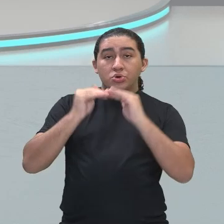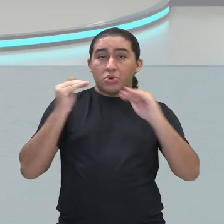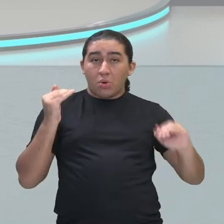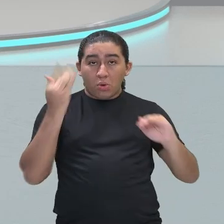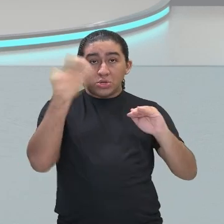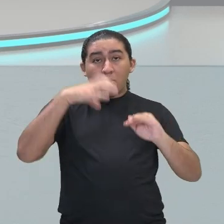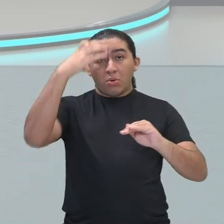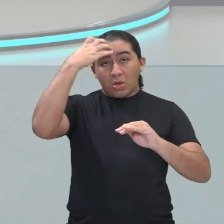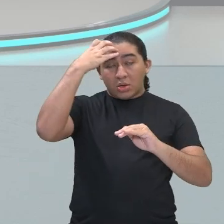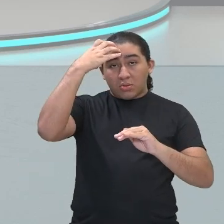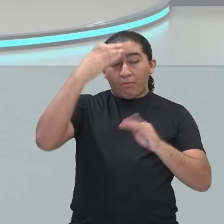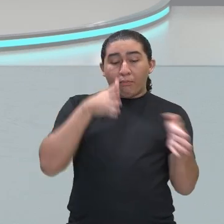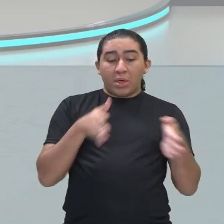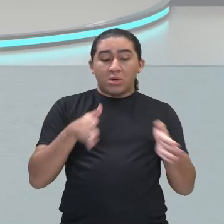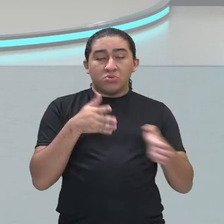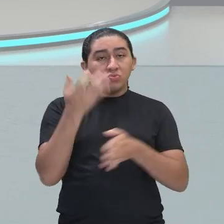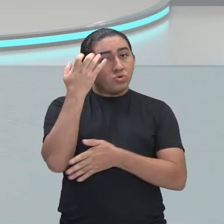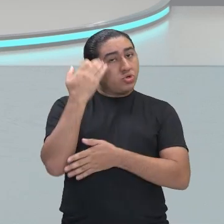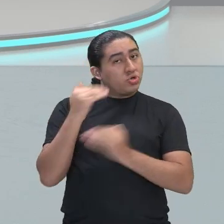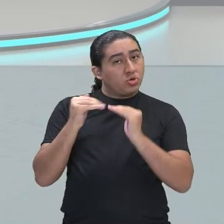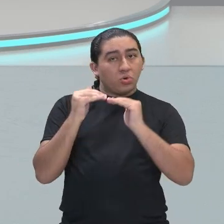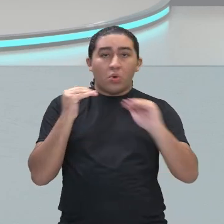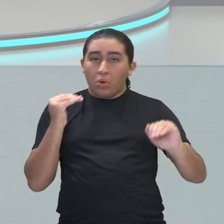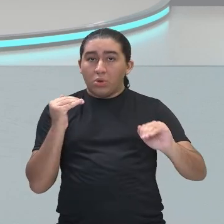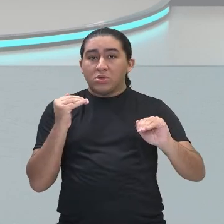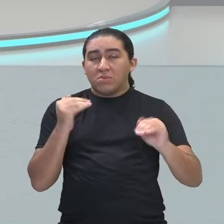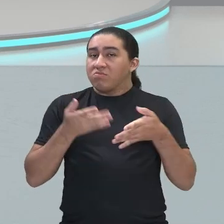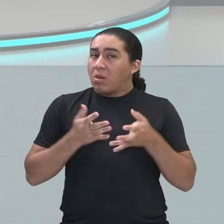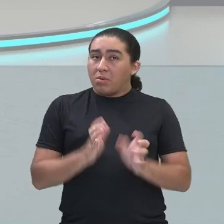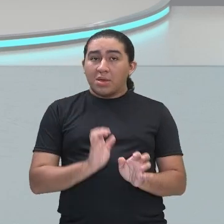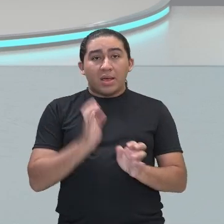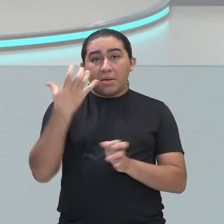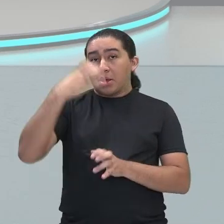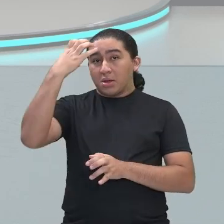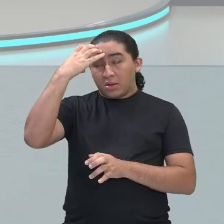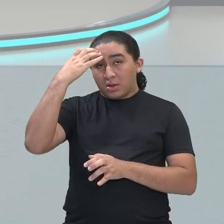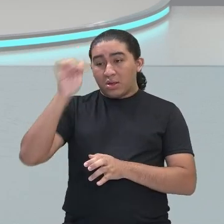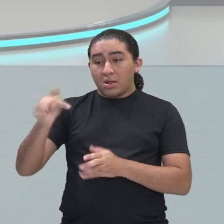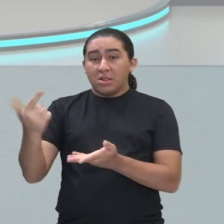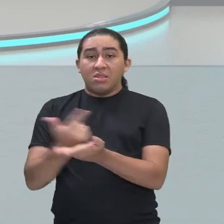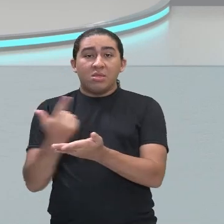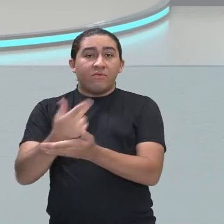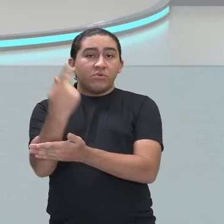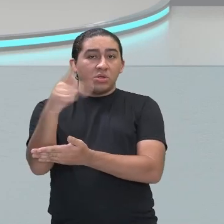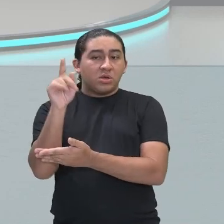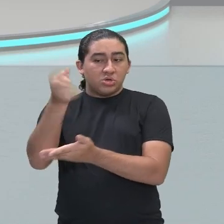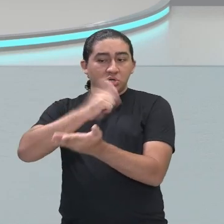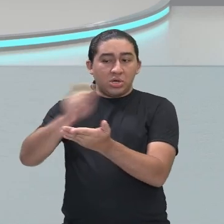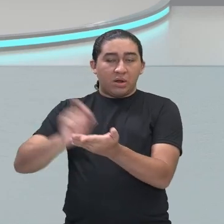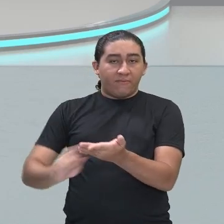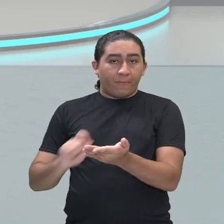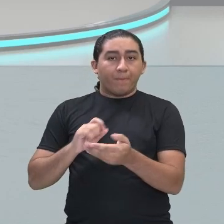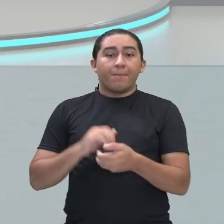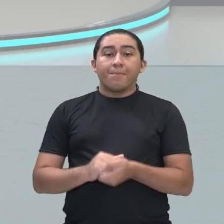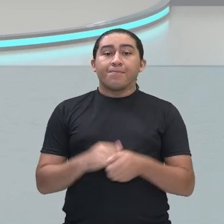o absolutismo, contra a questão de ter reis, né? E blasfemo dos